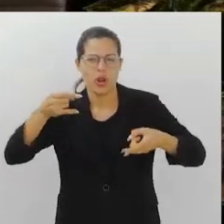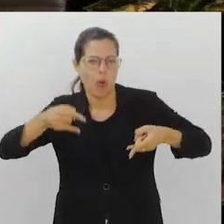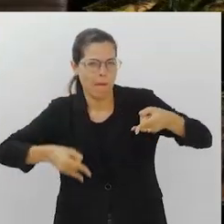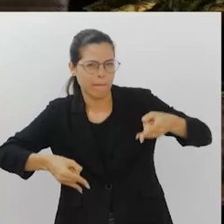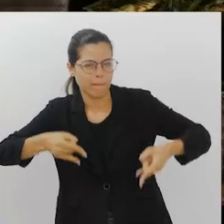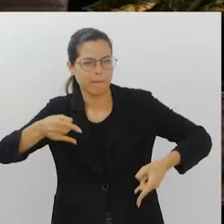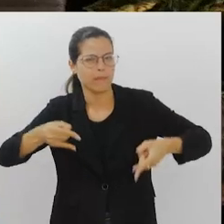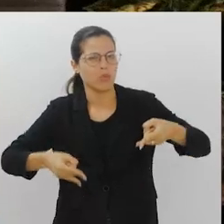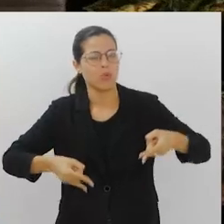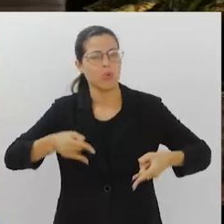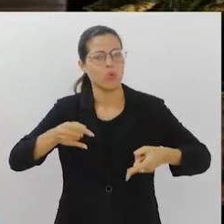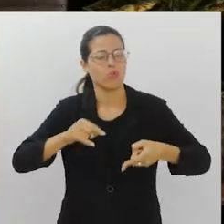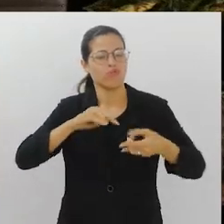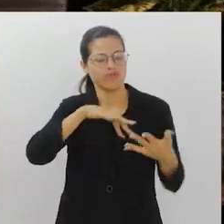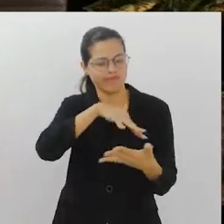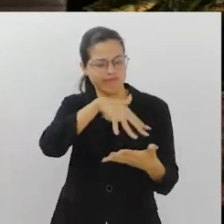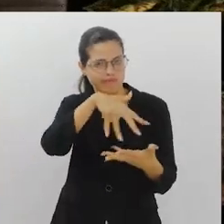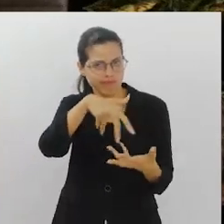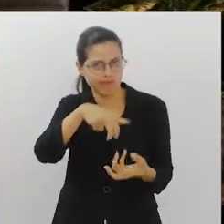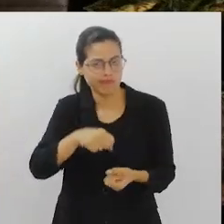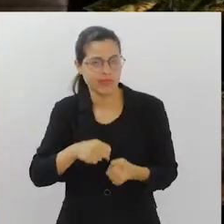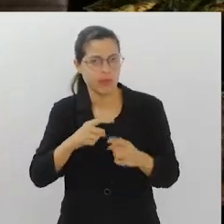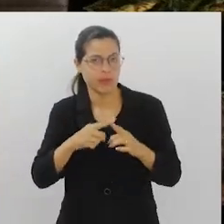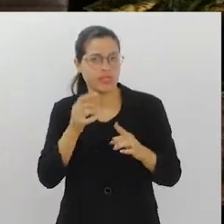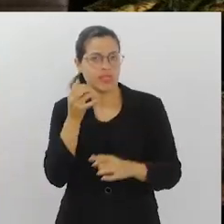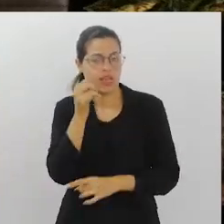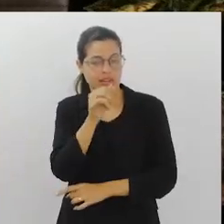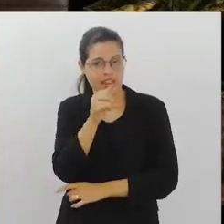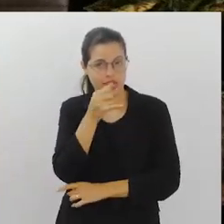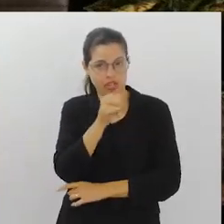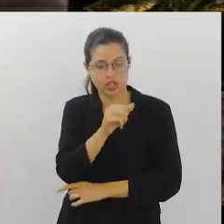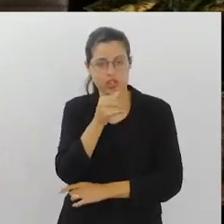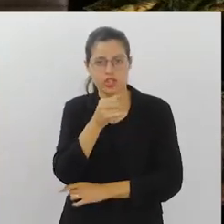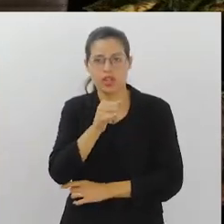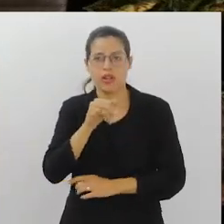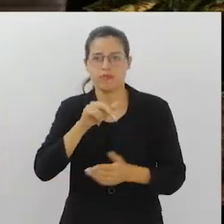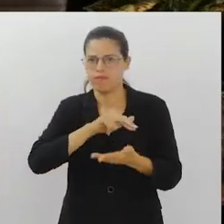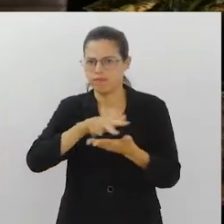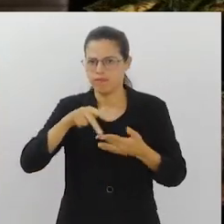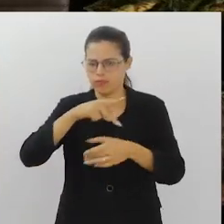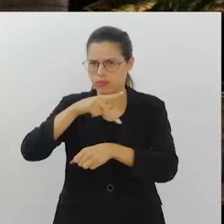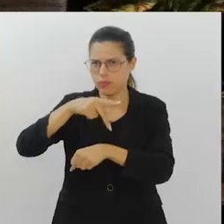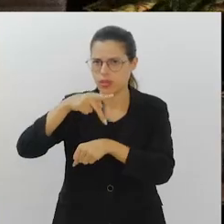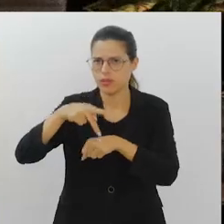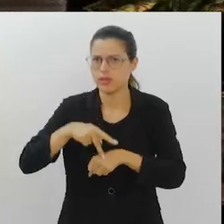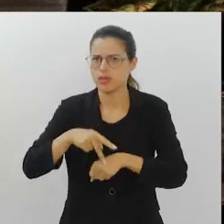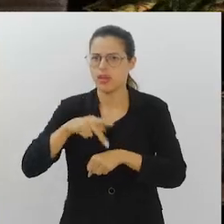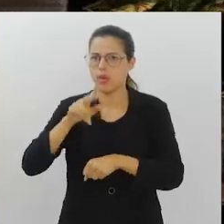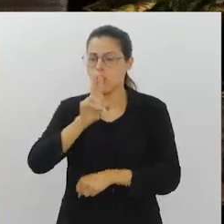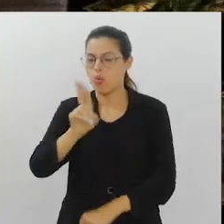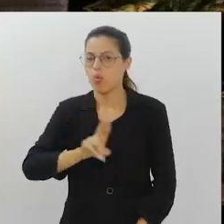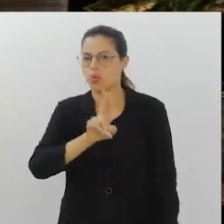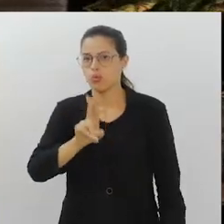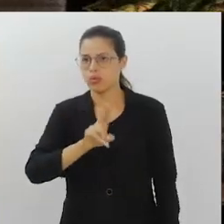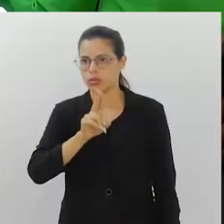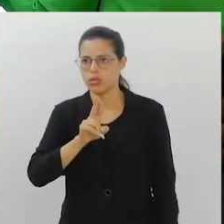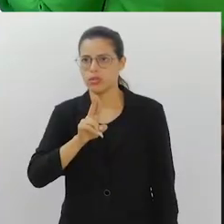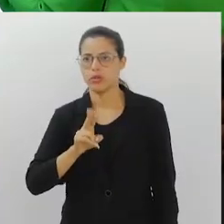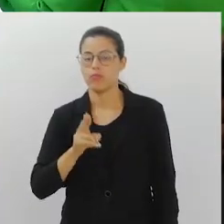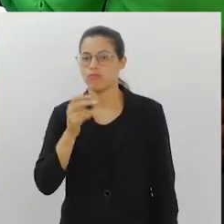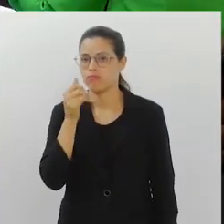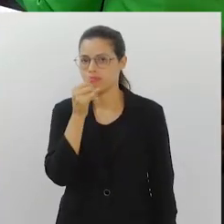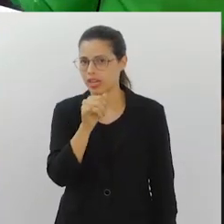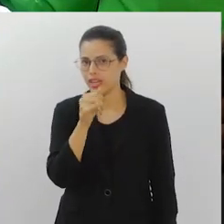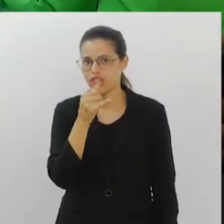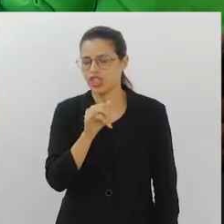das outras questões da sustentabilidade, mas a energia, com tantos países que ainda usam fontes de